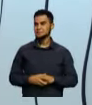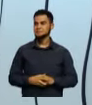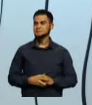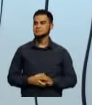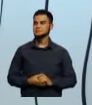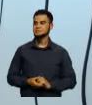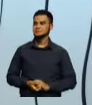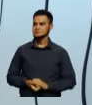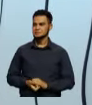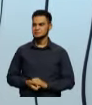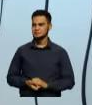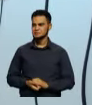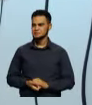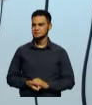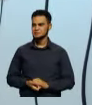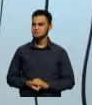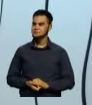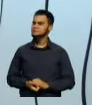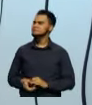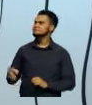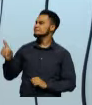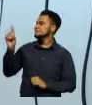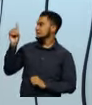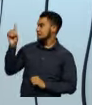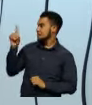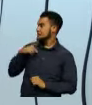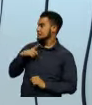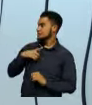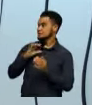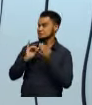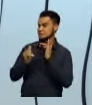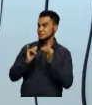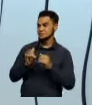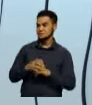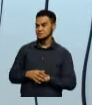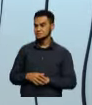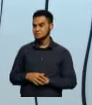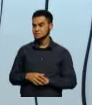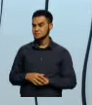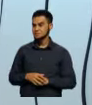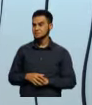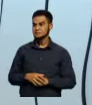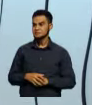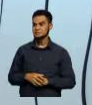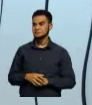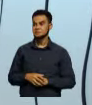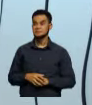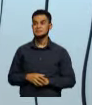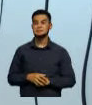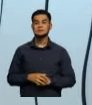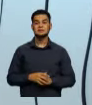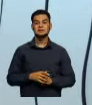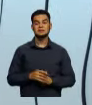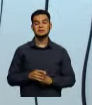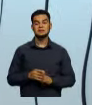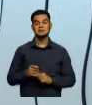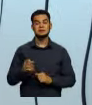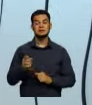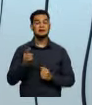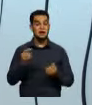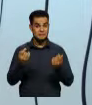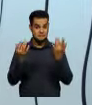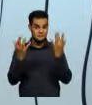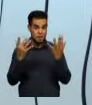E aqui nós temos, não leve as mãos não higienizadas